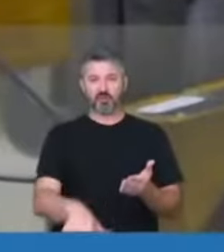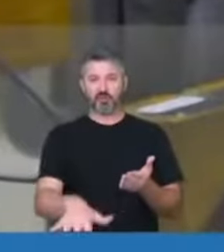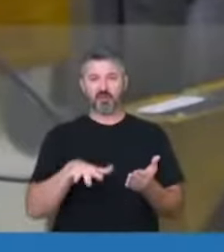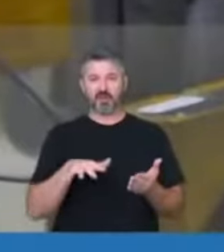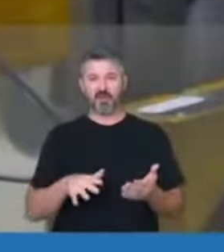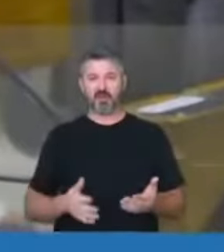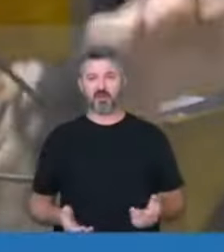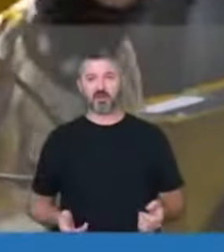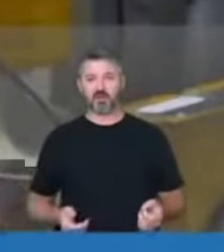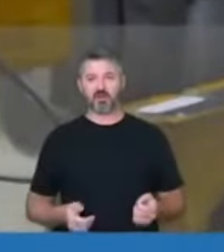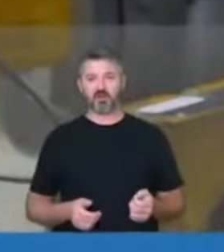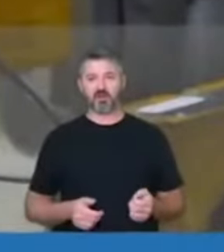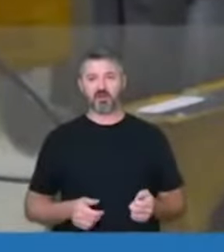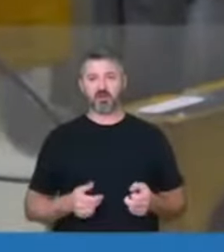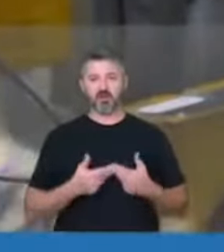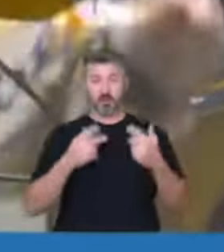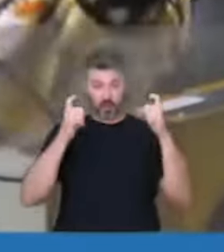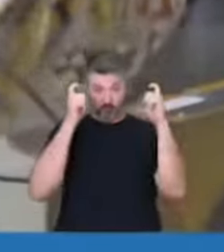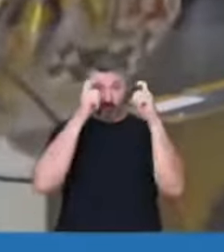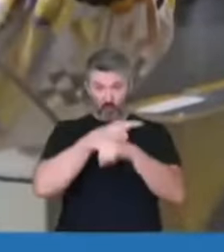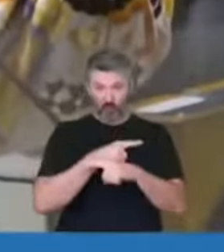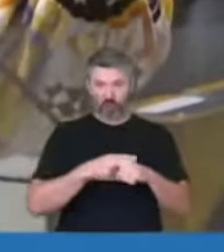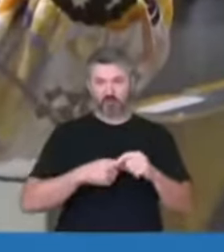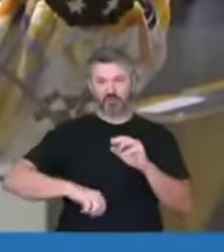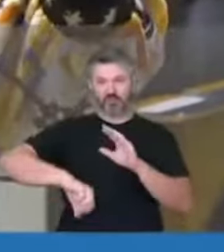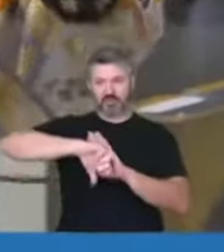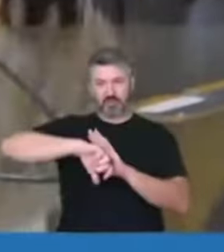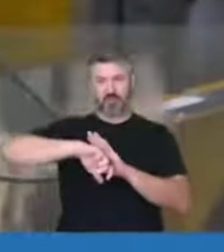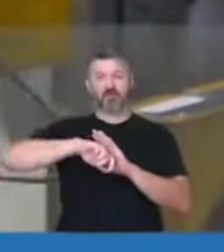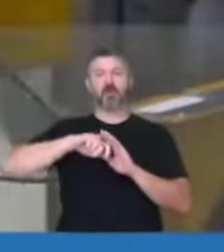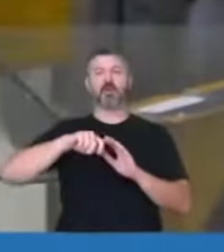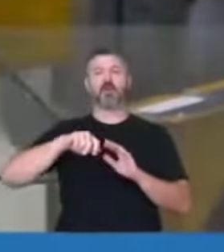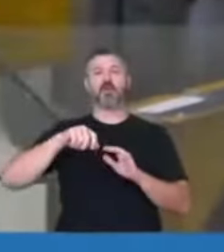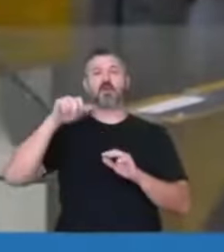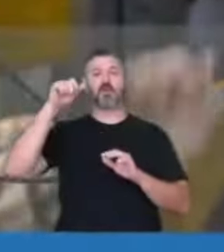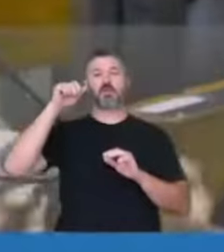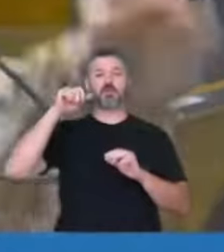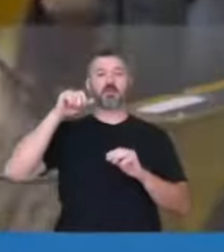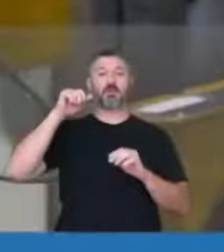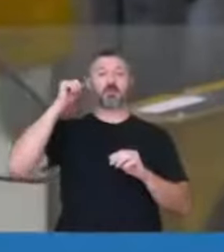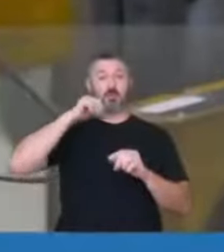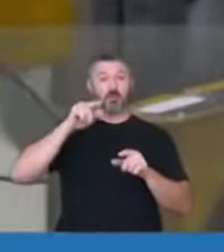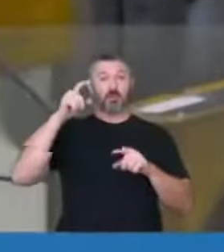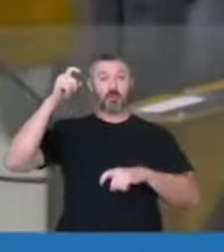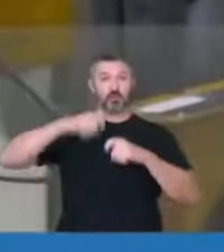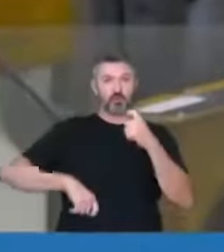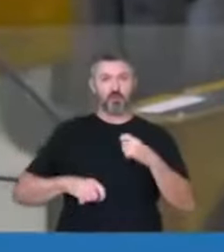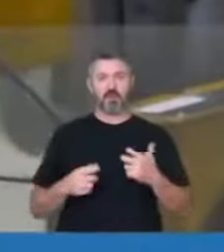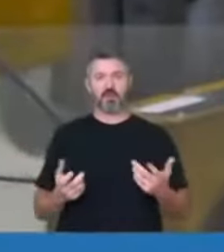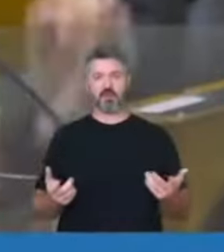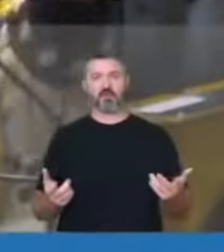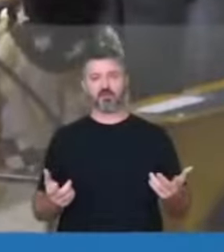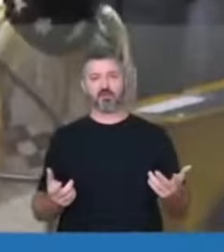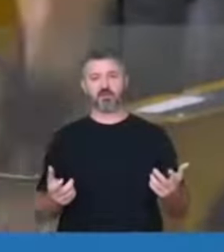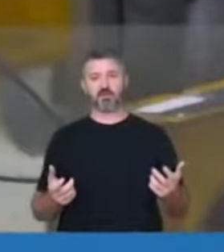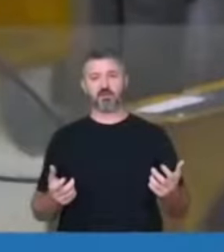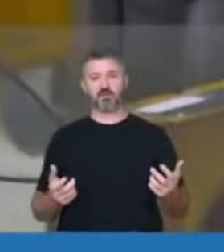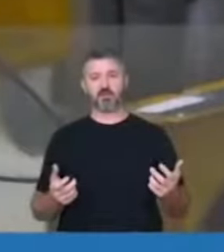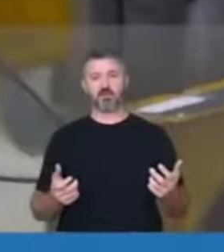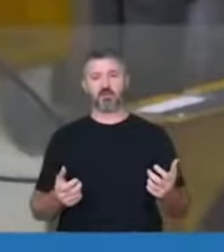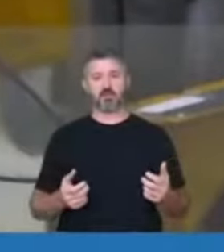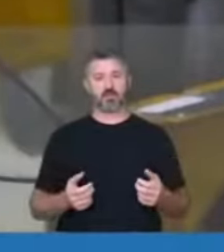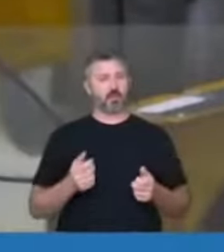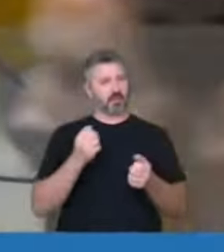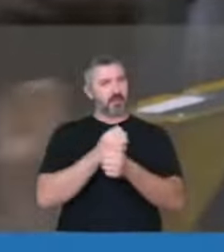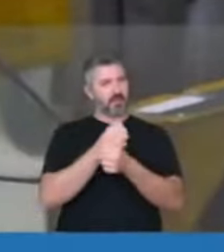e com uma pauta complexa de criminalização de mulheres, inclusive, estupradas. Então não é possível